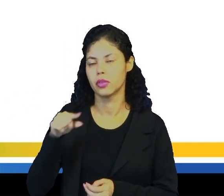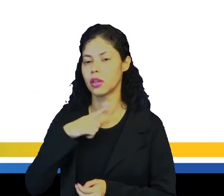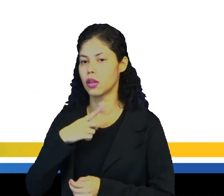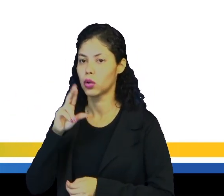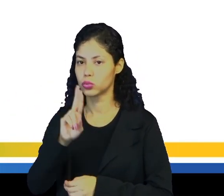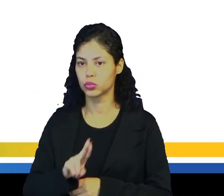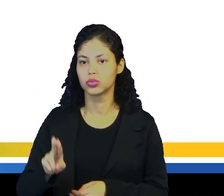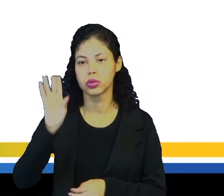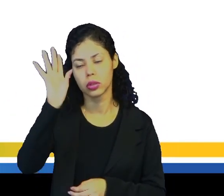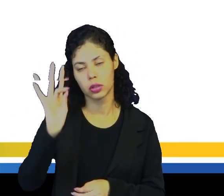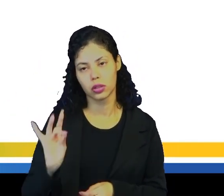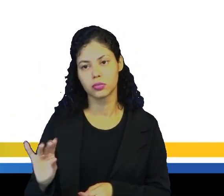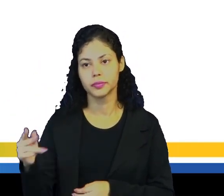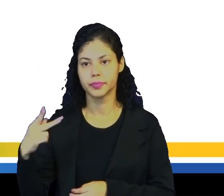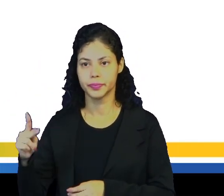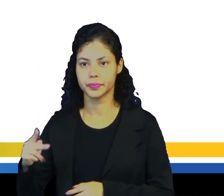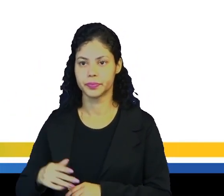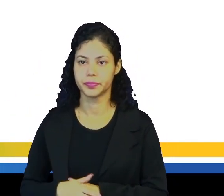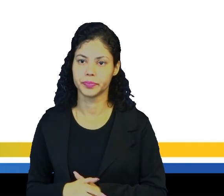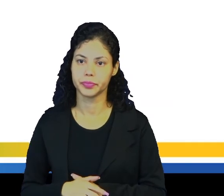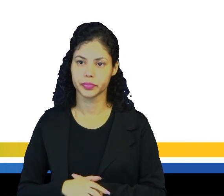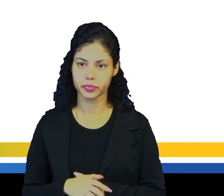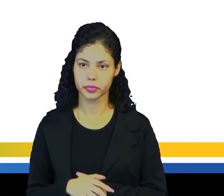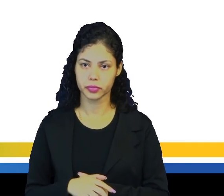iríamos utilizar em cada uma delas?